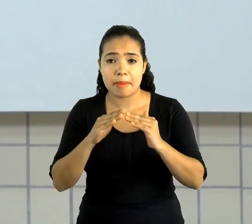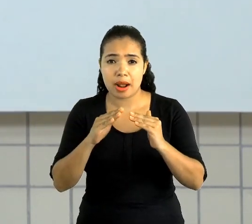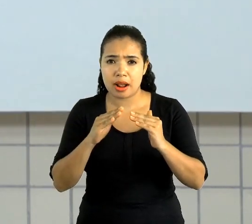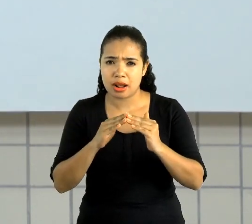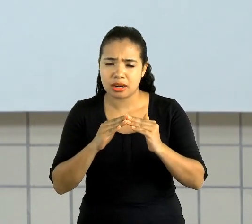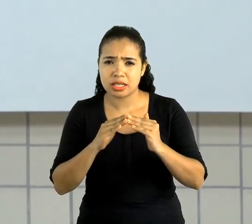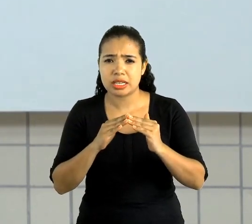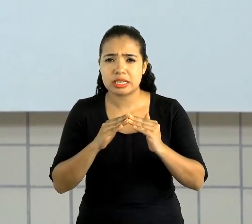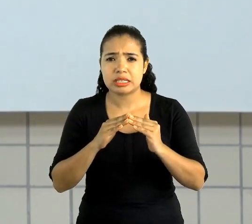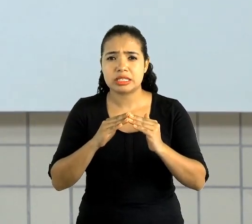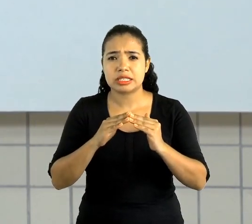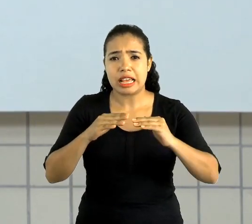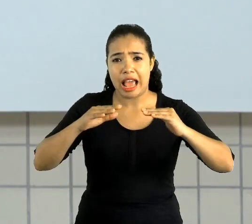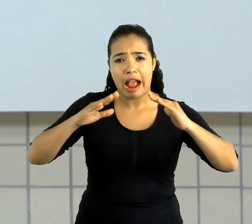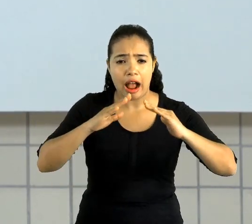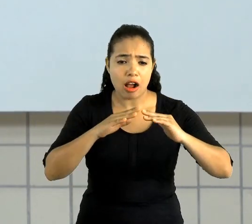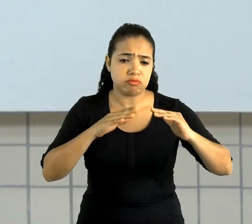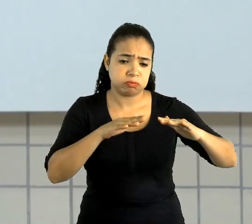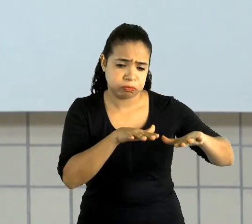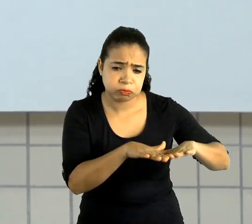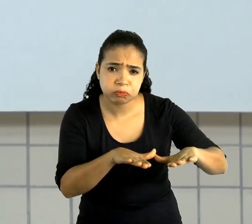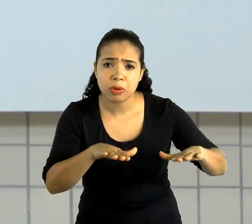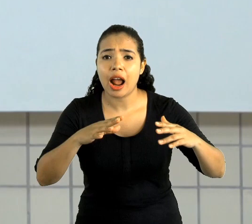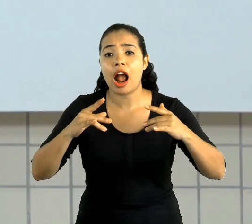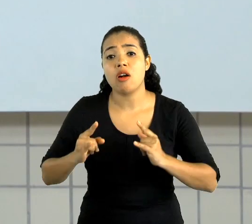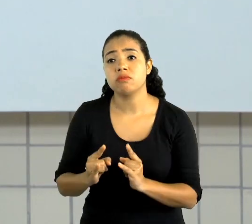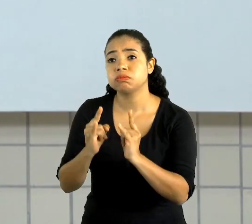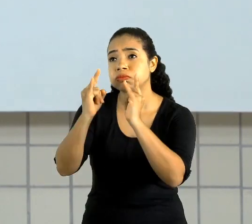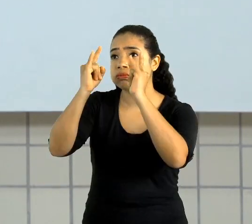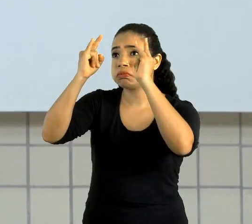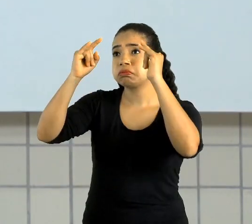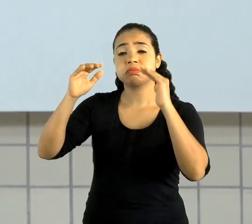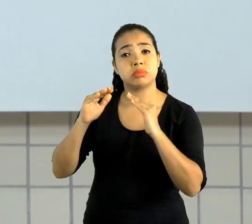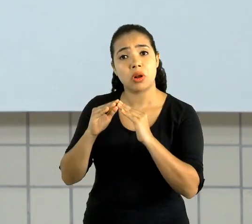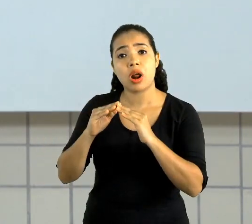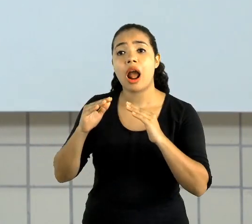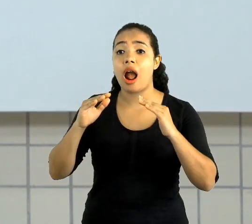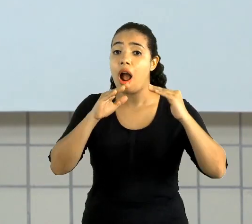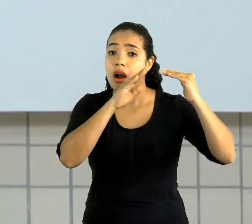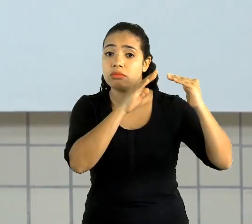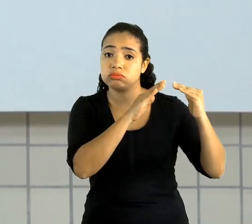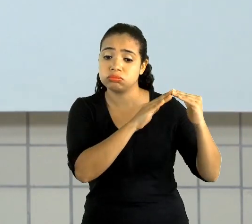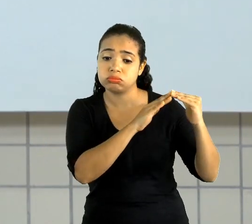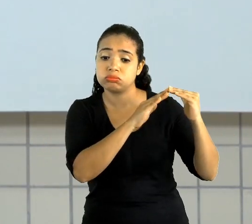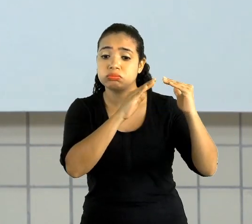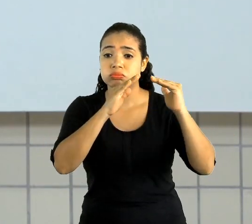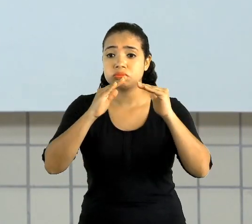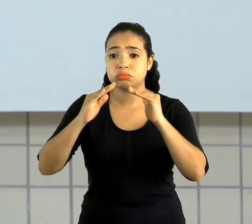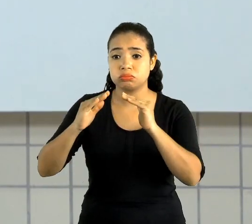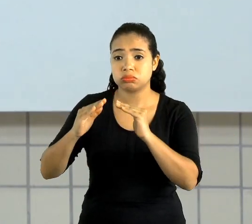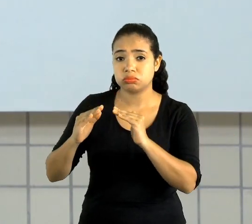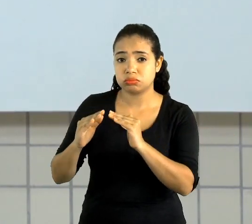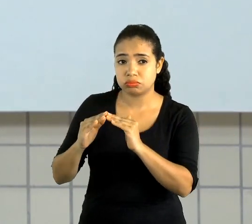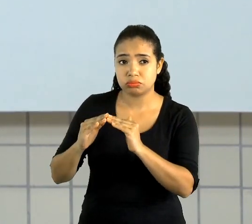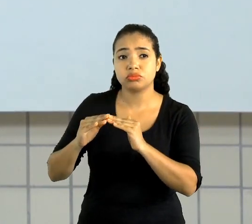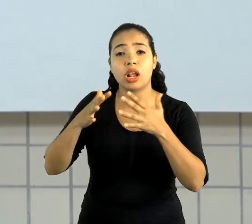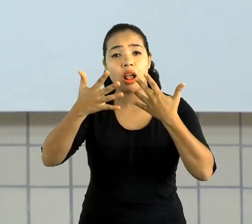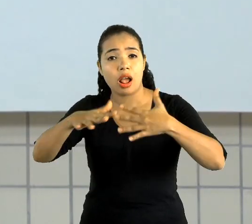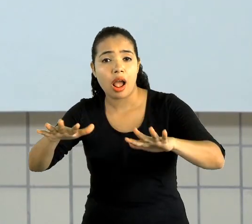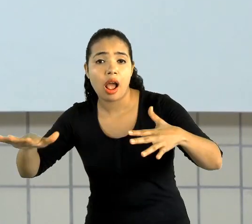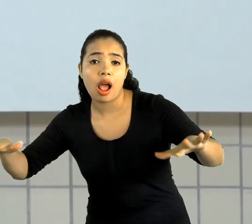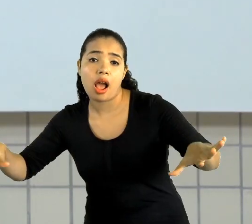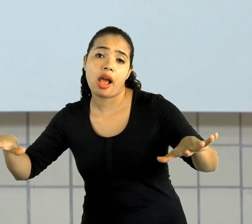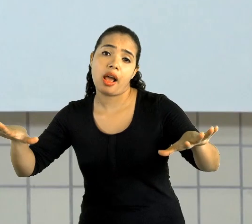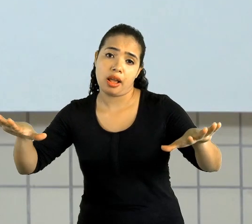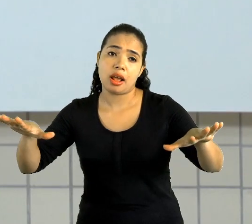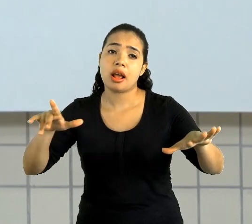outras em prédios, apartamentos. Tem também casas próximas ao mar, próximas aos